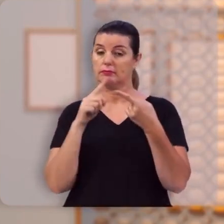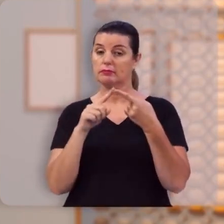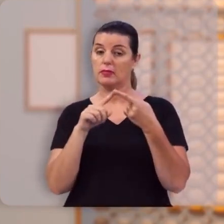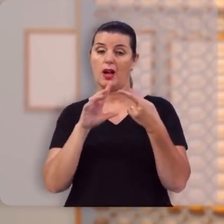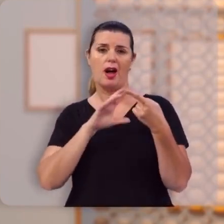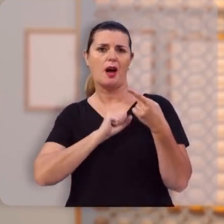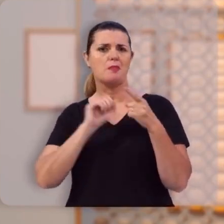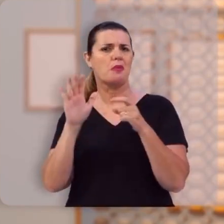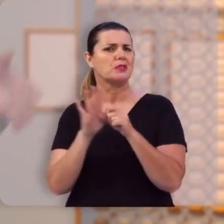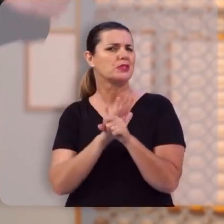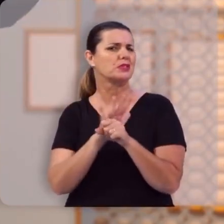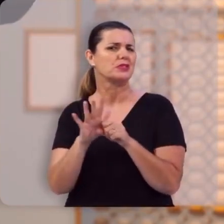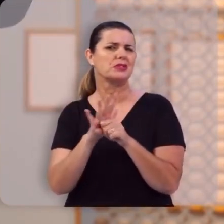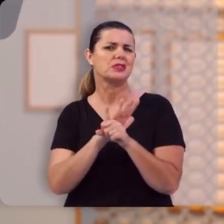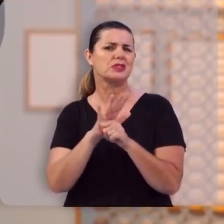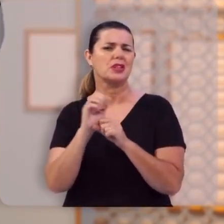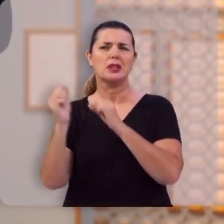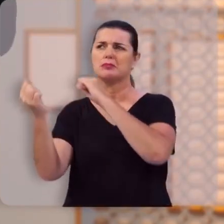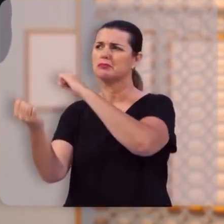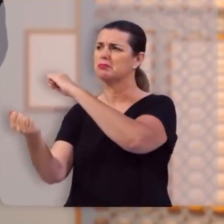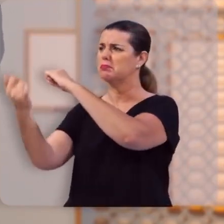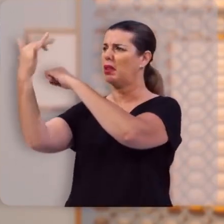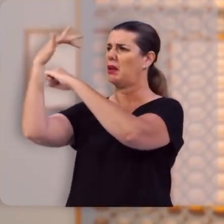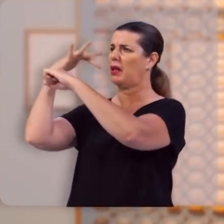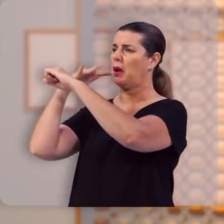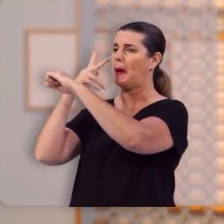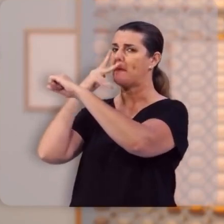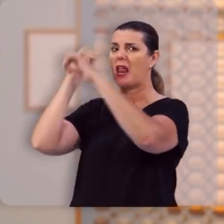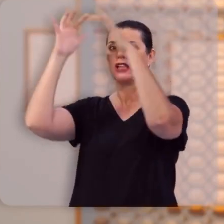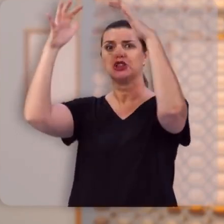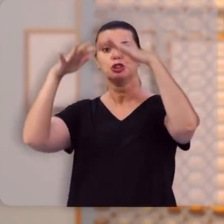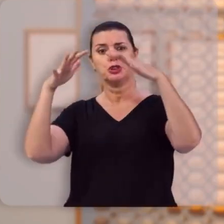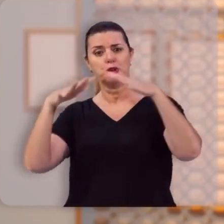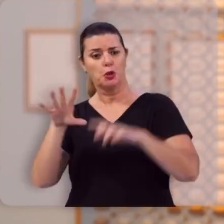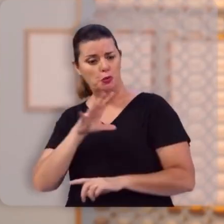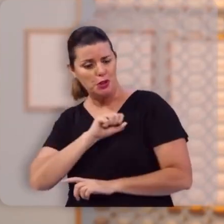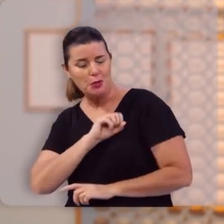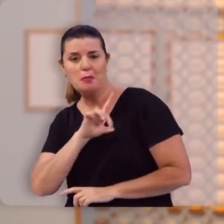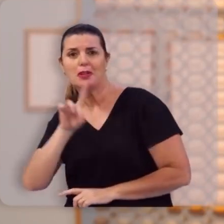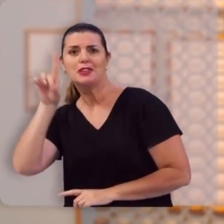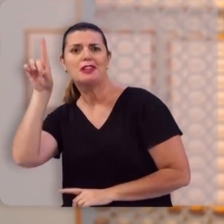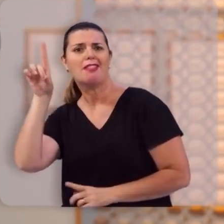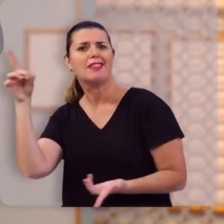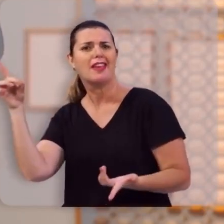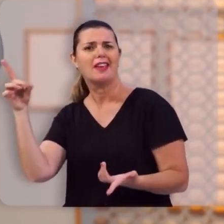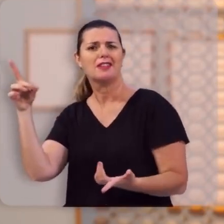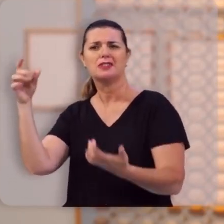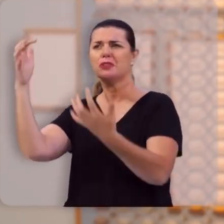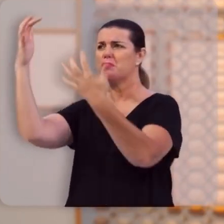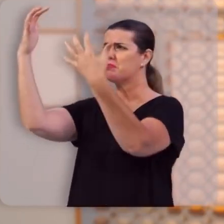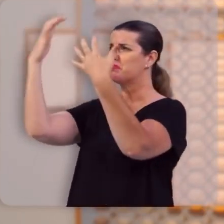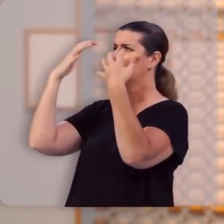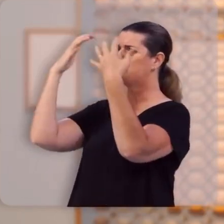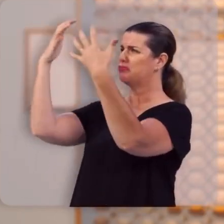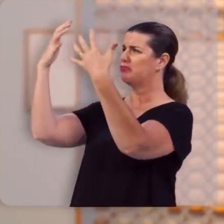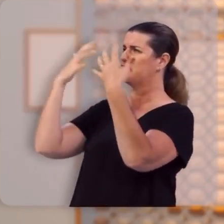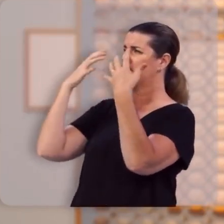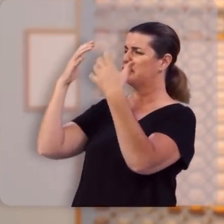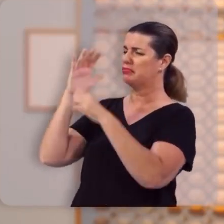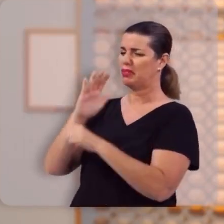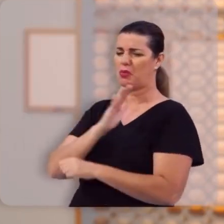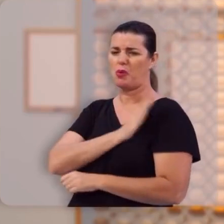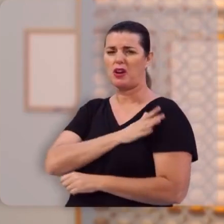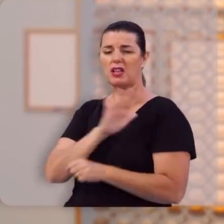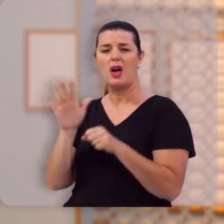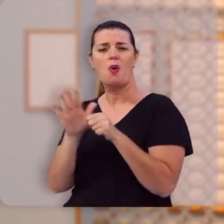é um amor abundante, o amor é derramado, há uma chuvarada do amor de Deus, inundando o seu coração